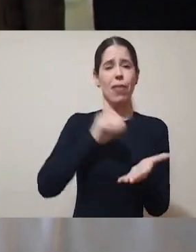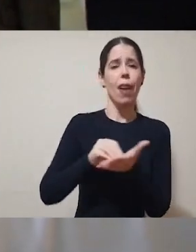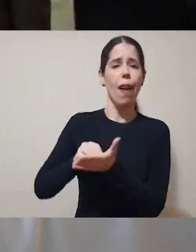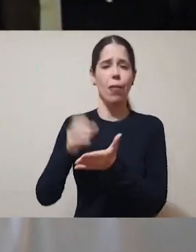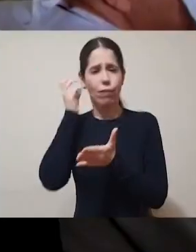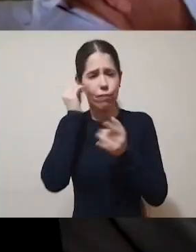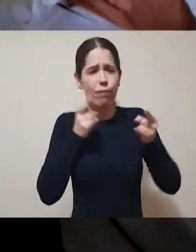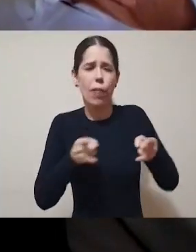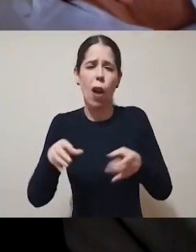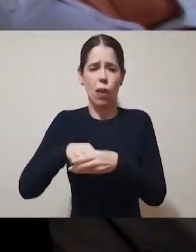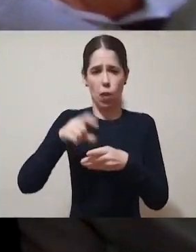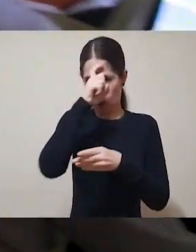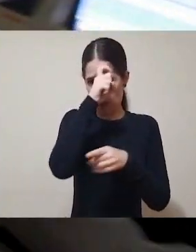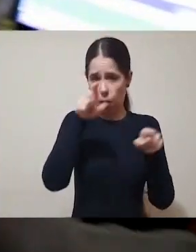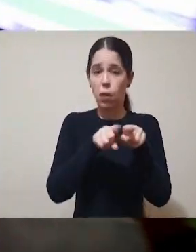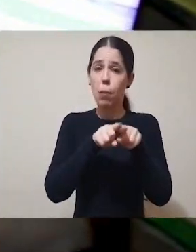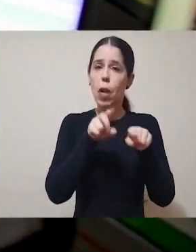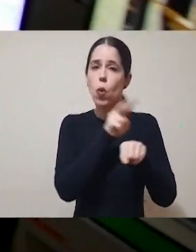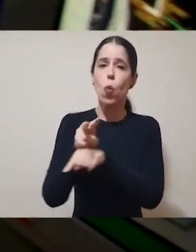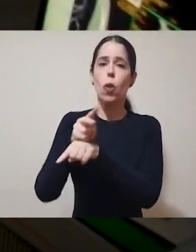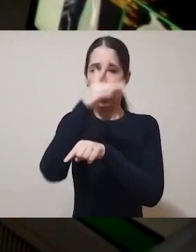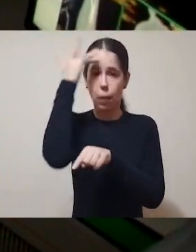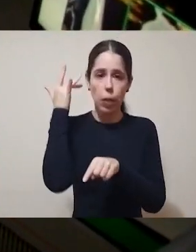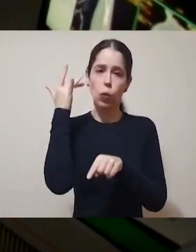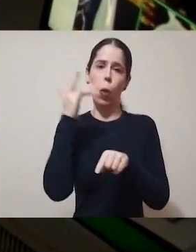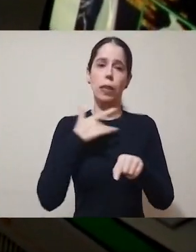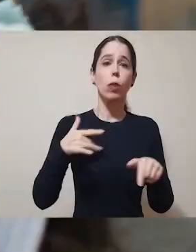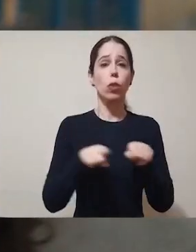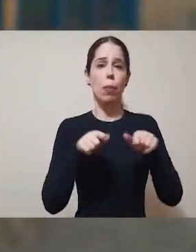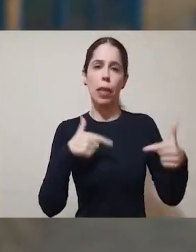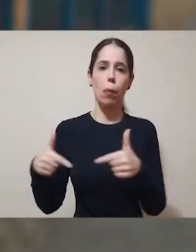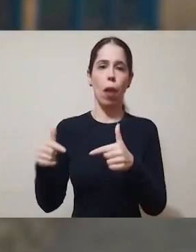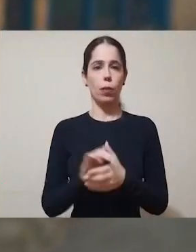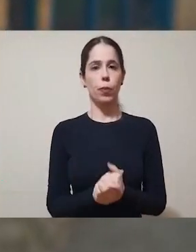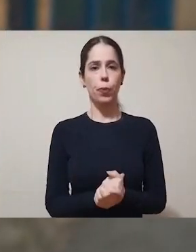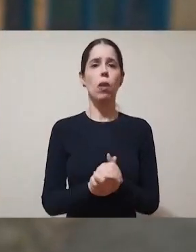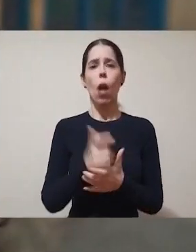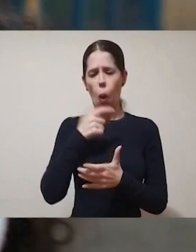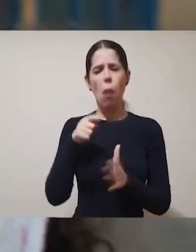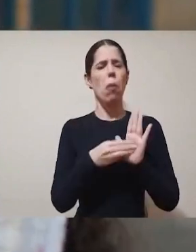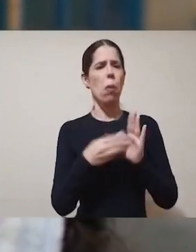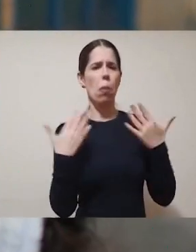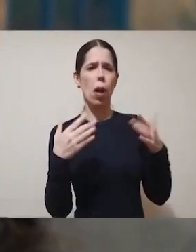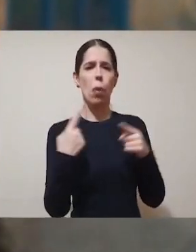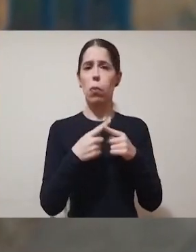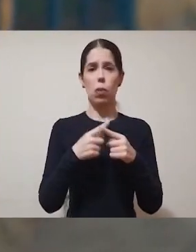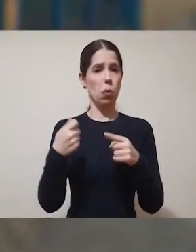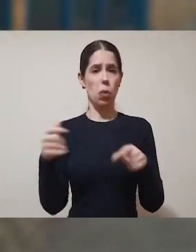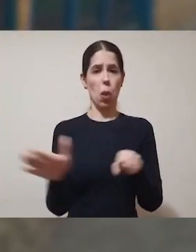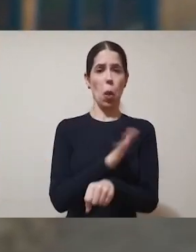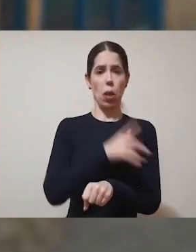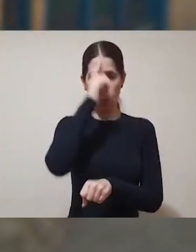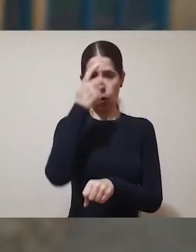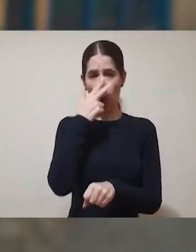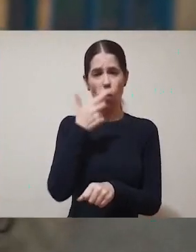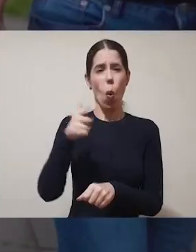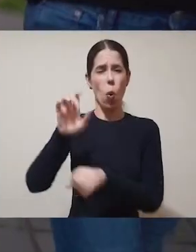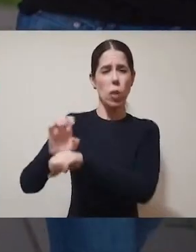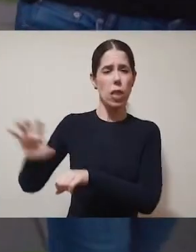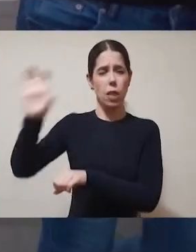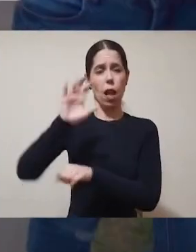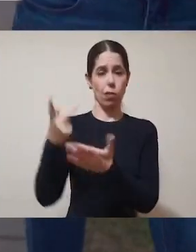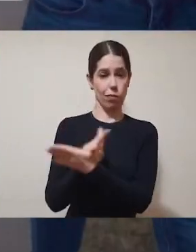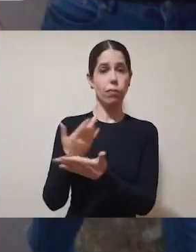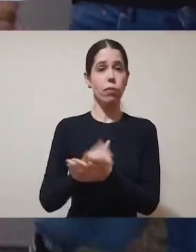faltar leitos e cuidar das pessoas, da saúde e dos empregos. A gente não precisou lotar hospitais aí, que a gente viu em outros estados.